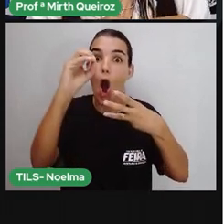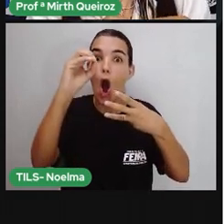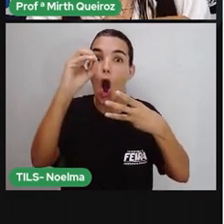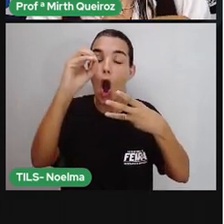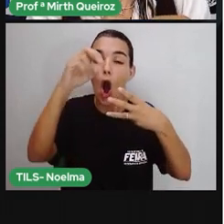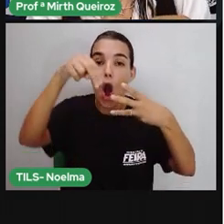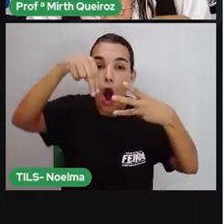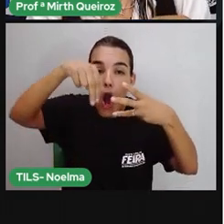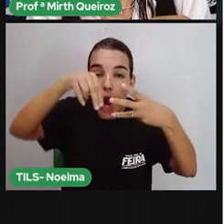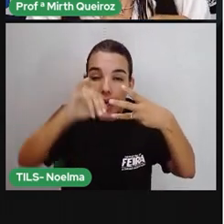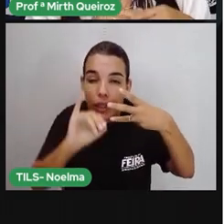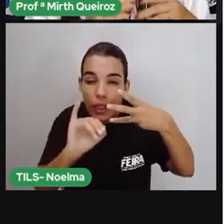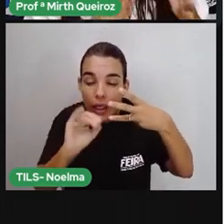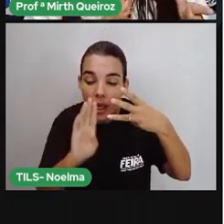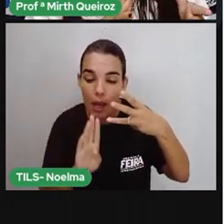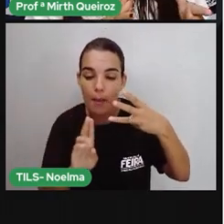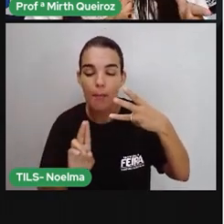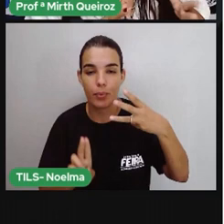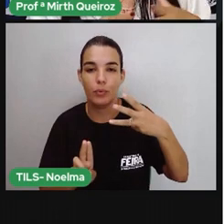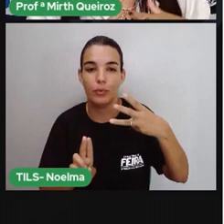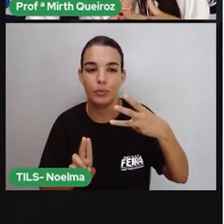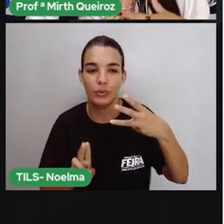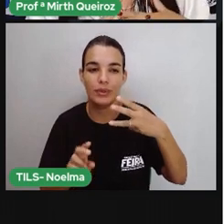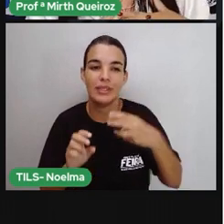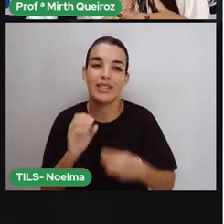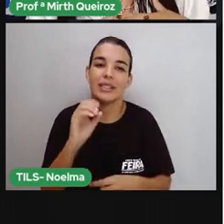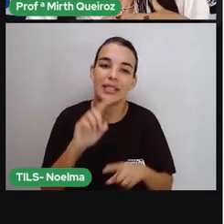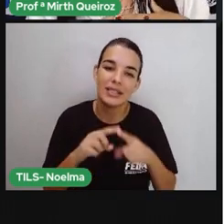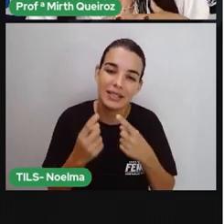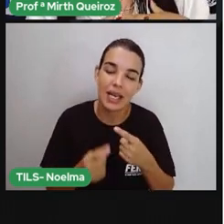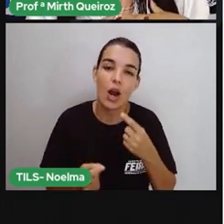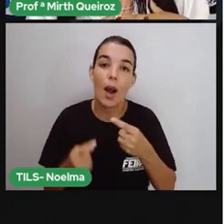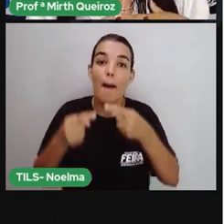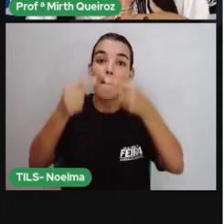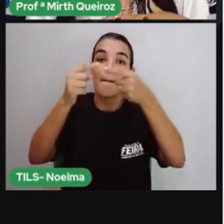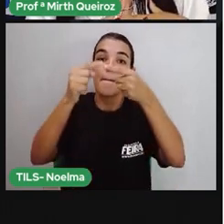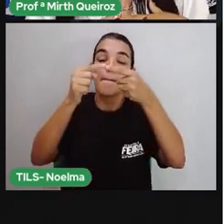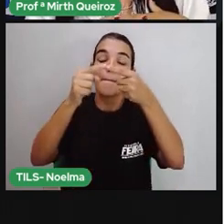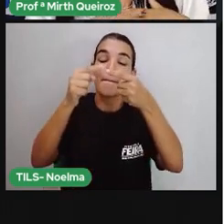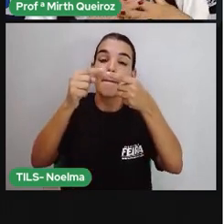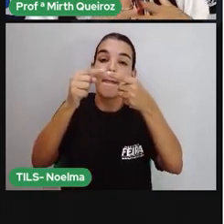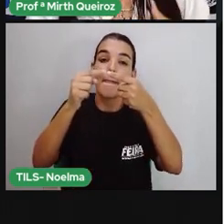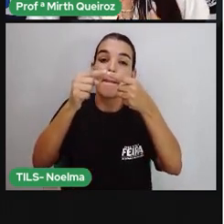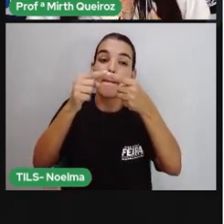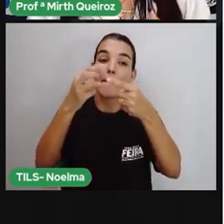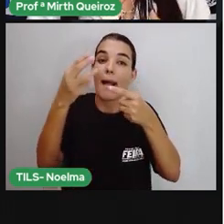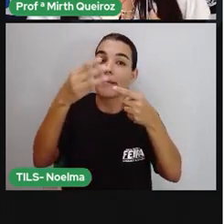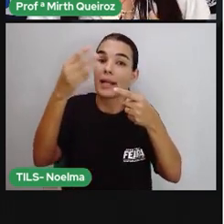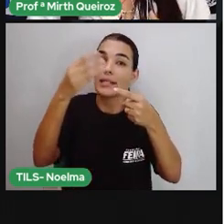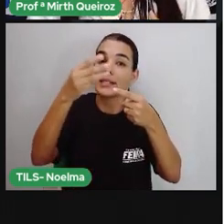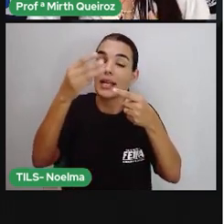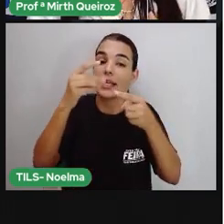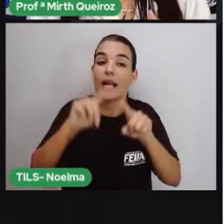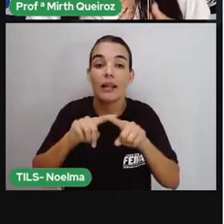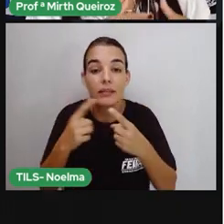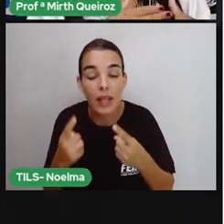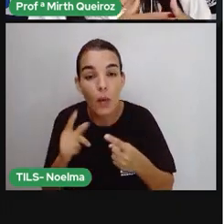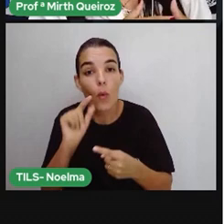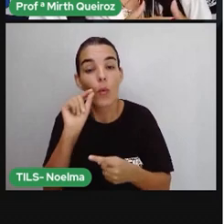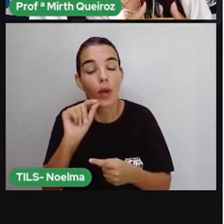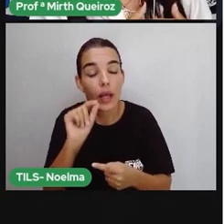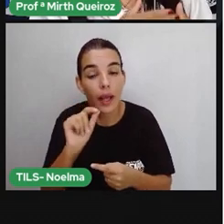Ónibus. Qual é a mais forte? É o ónibus. Que ocupa qual posição na palavra? Ocupa a terceira posição, né?